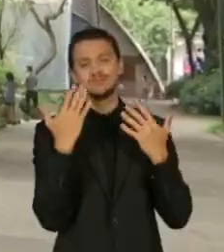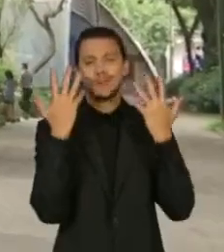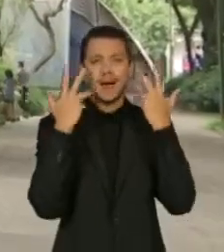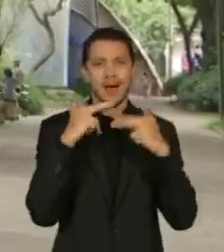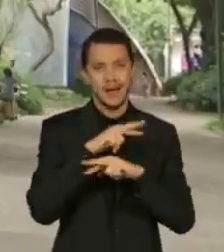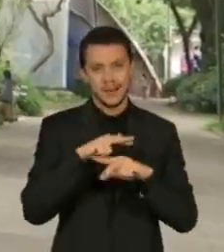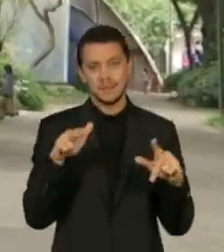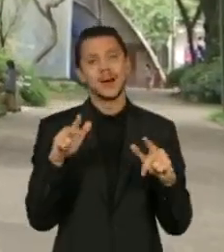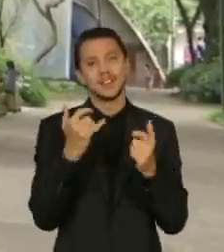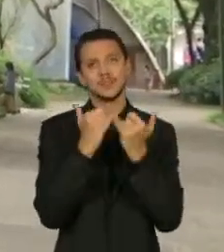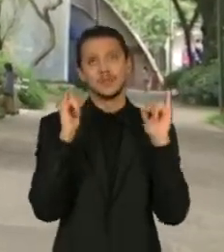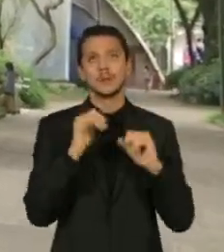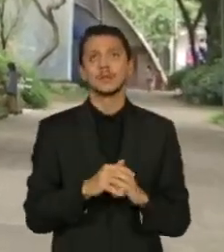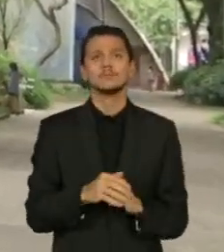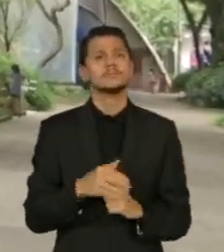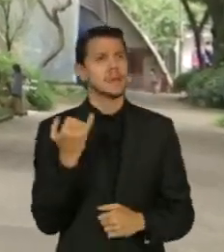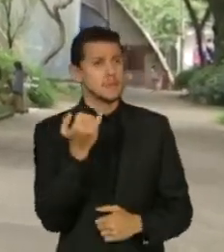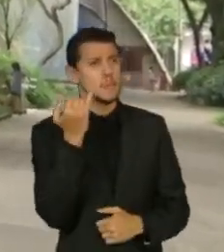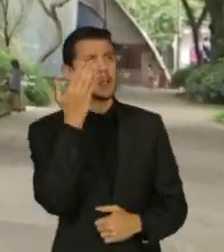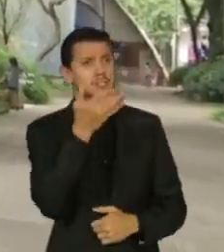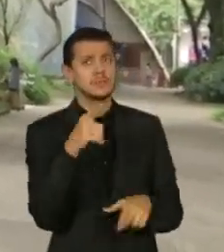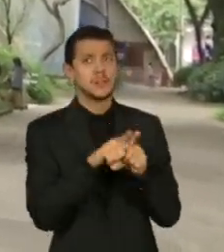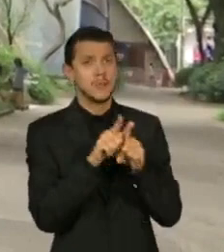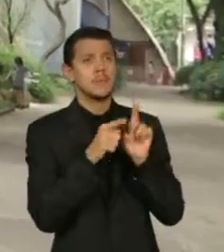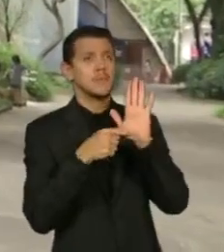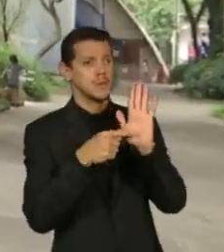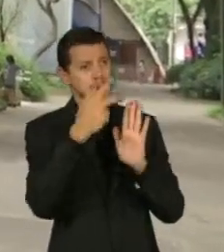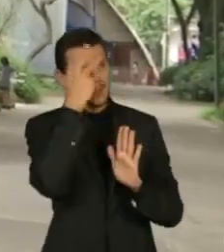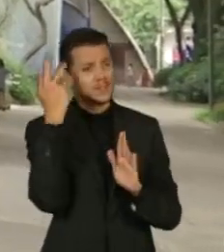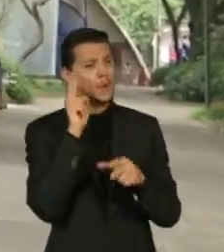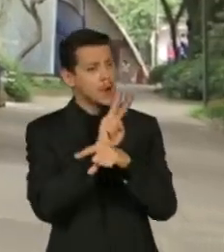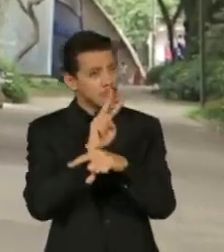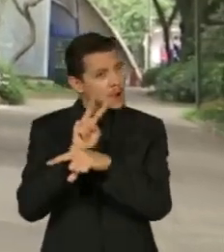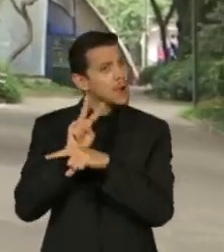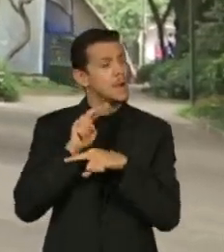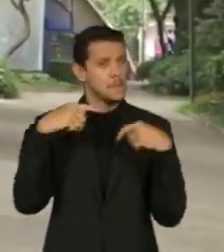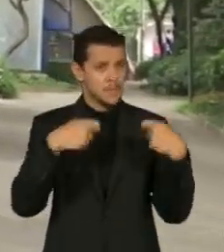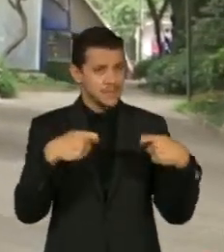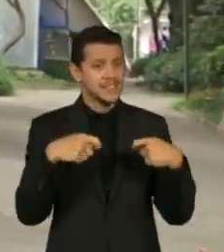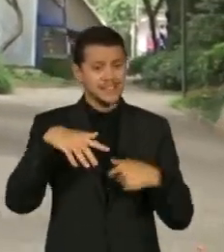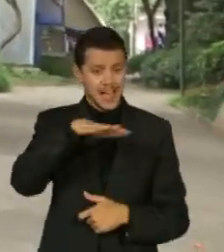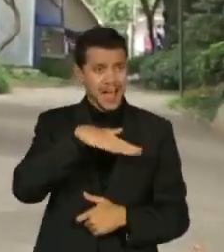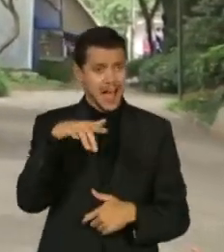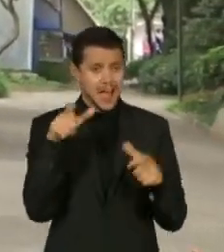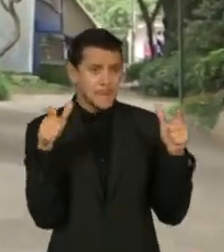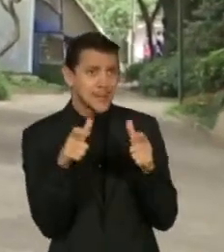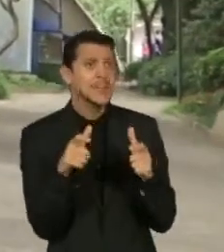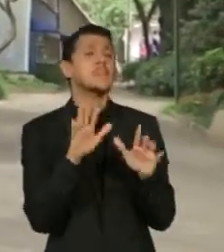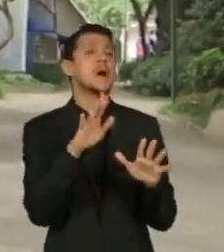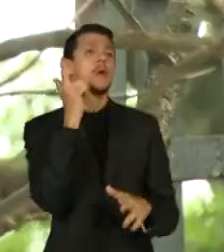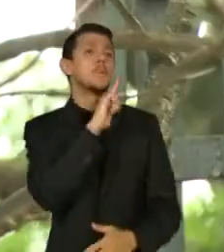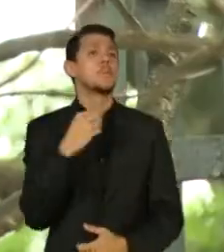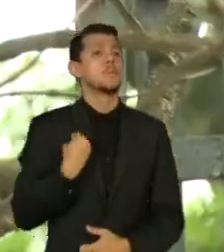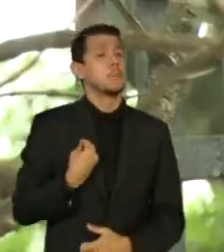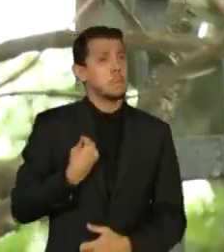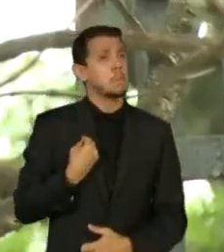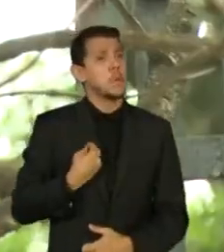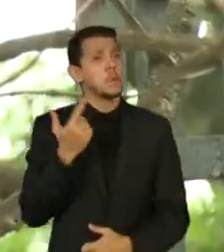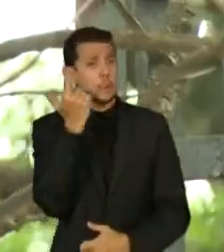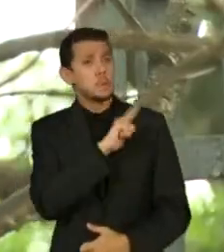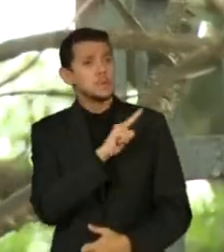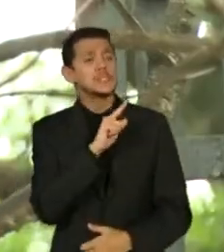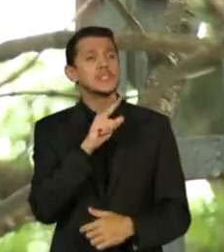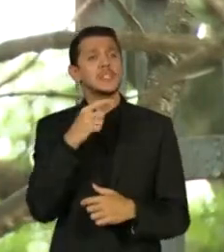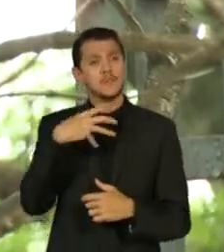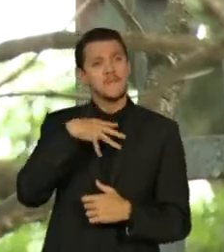para isso, para mostrar também para as pessoas essa questão da conservação. Se num espaço tão pequeno já conseguiu reproduzir,